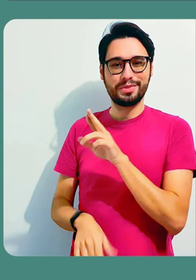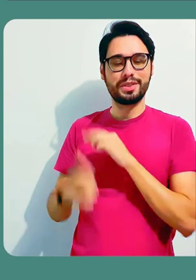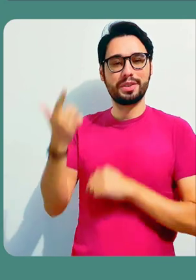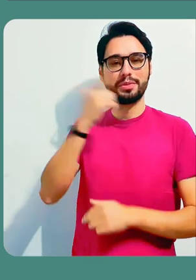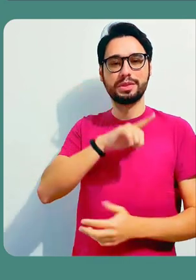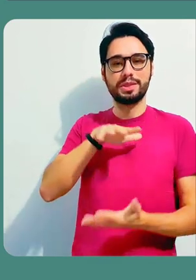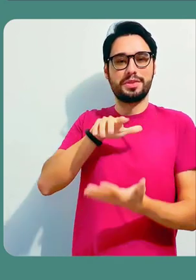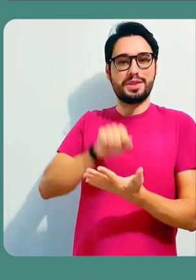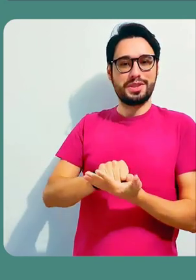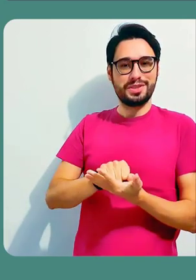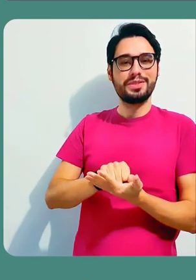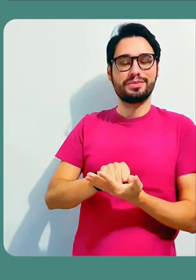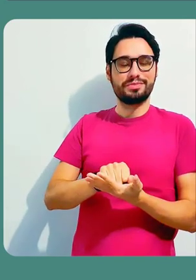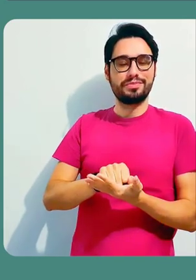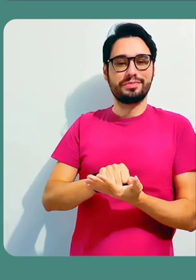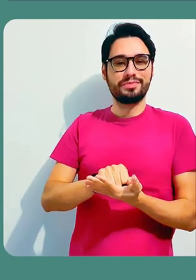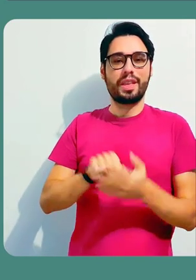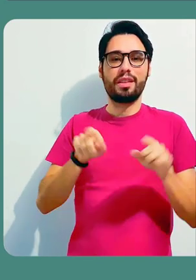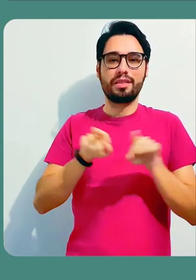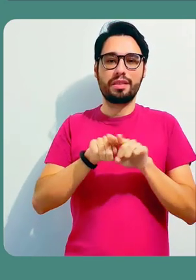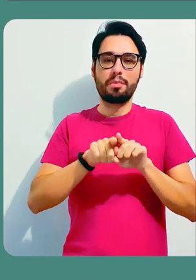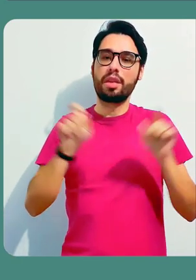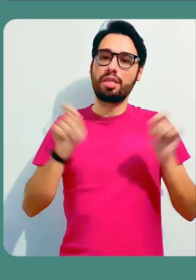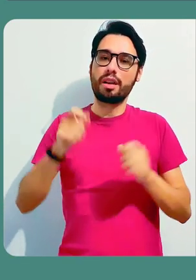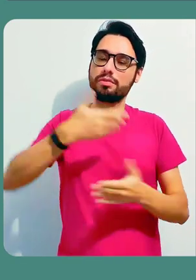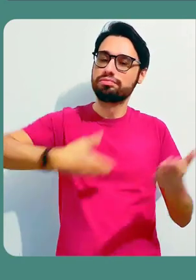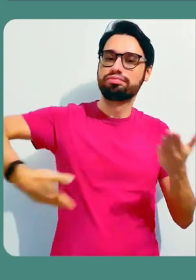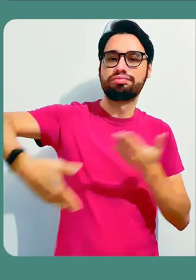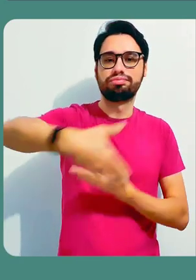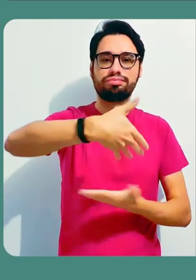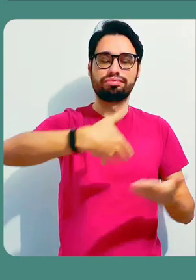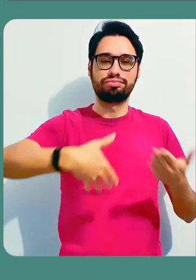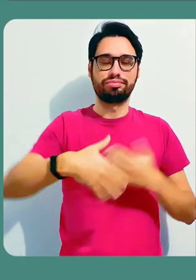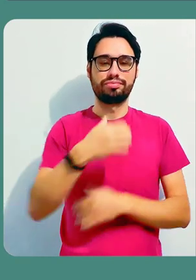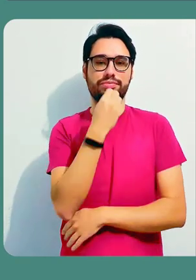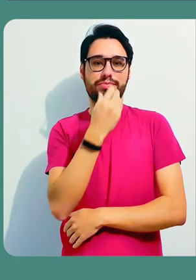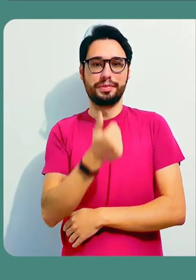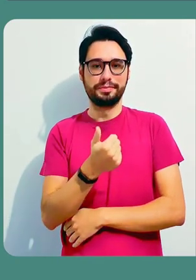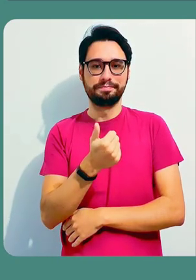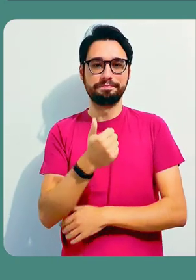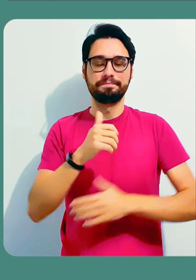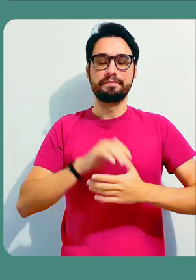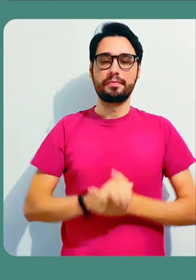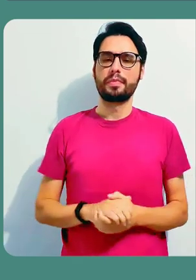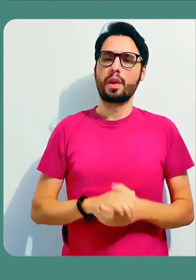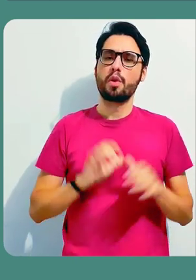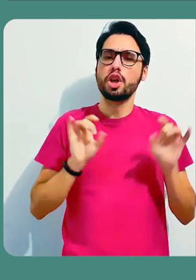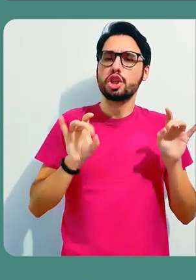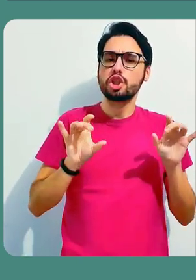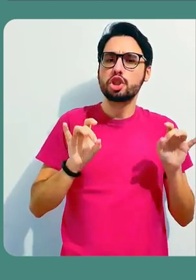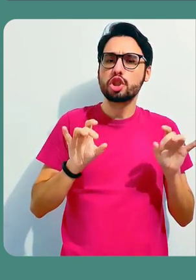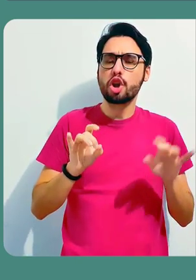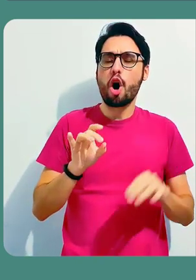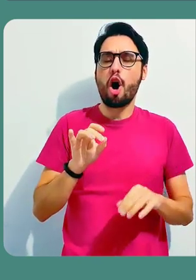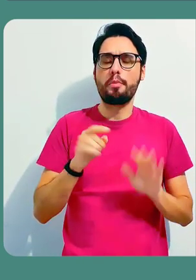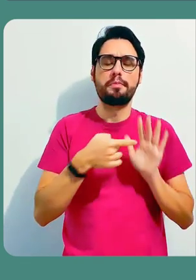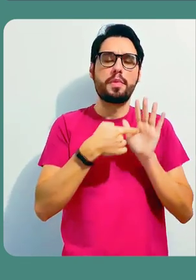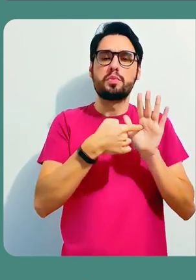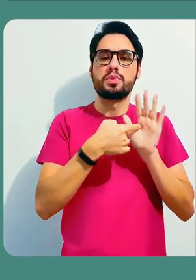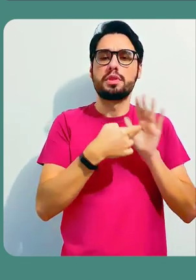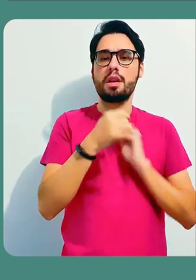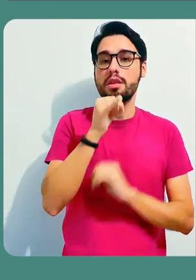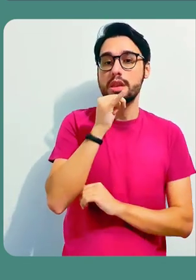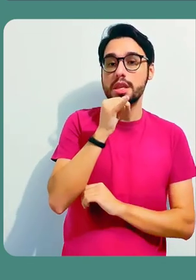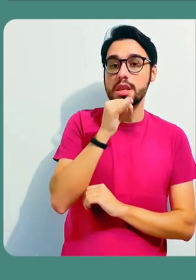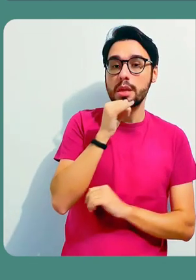Assim, eu fiquei com o registro desta atividade colaborativa e também foi bastante proveitosa. Então,